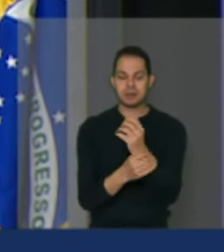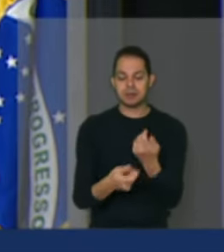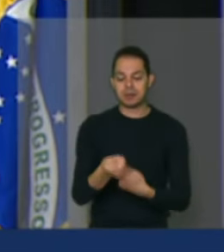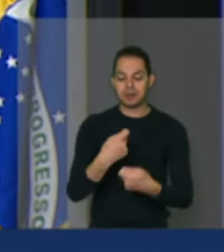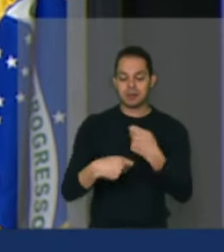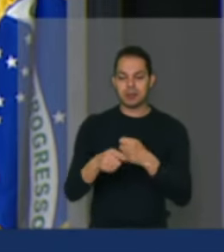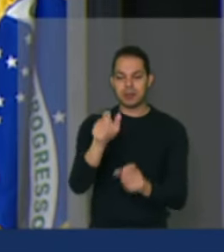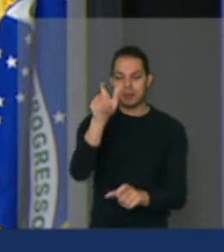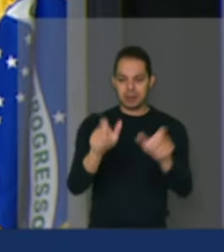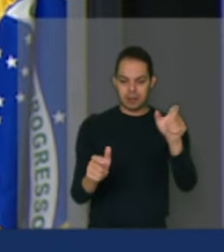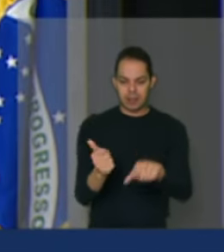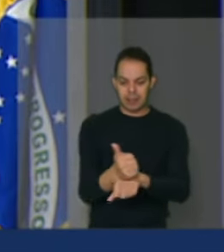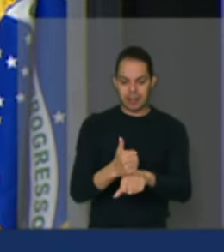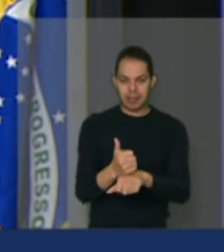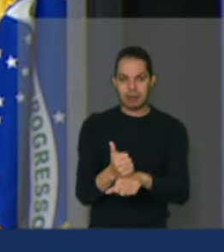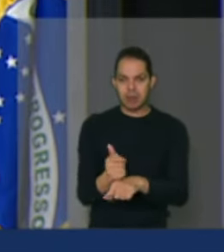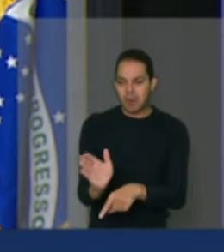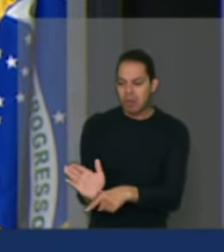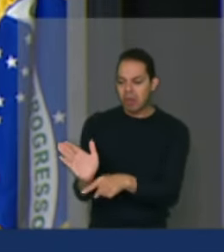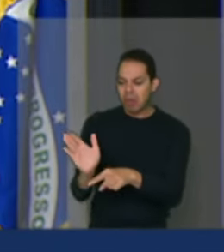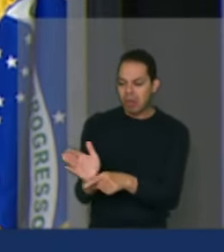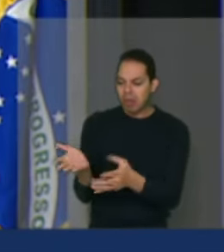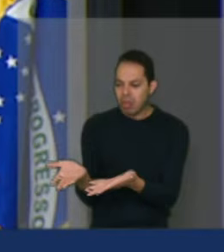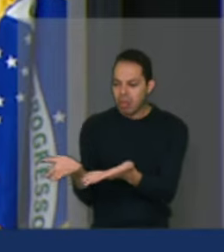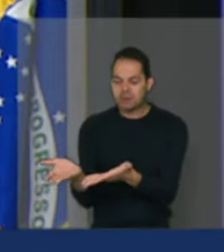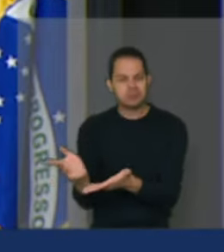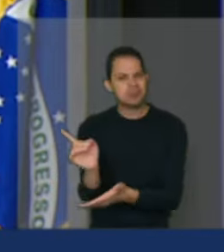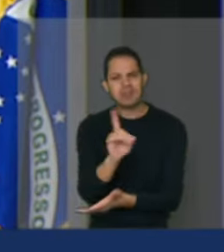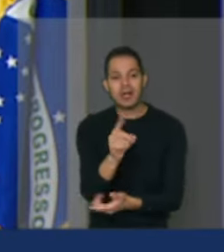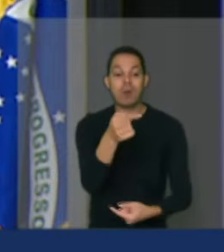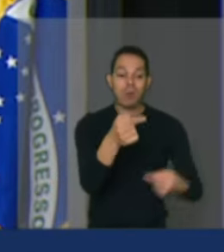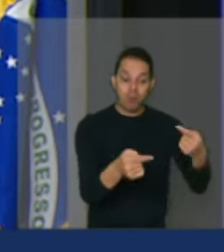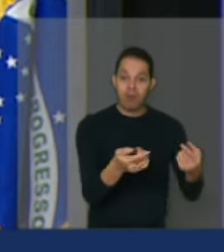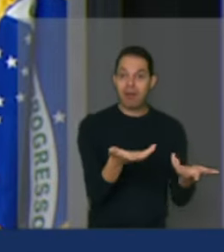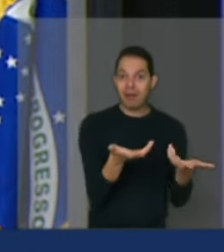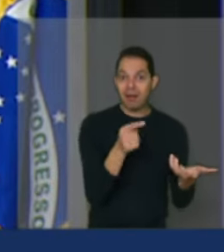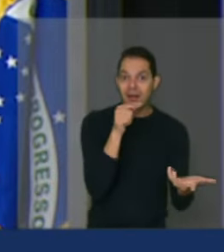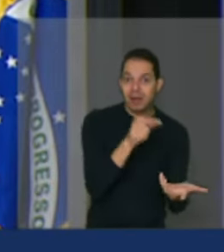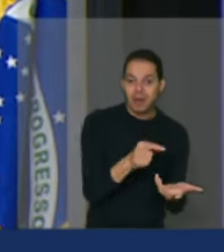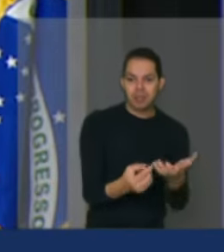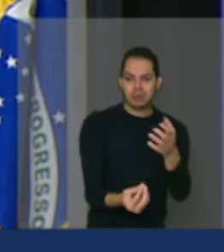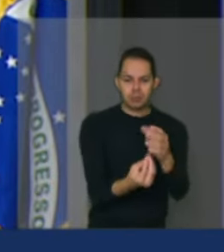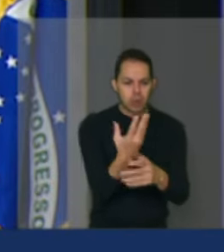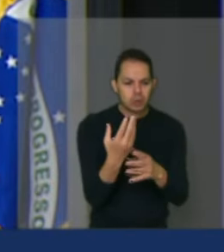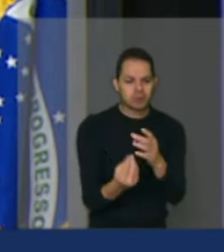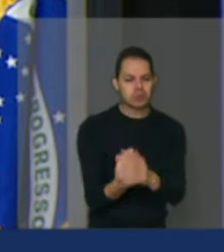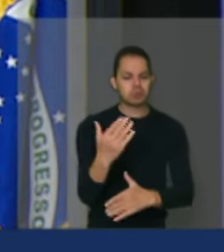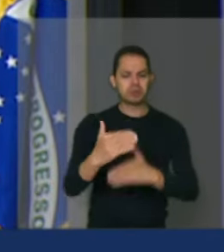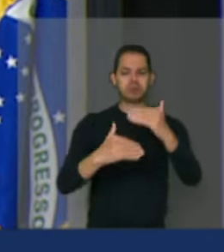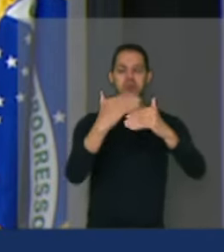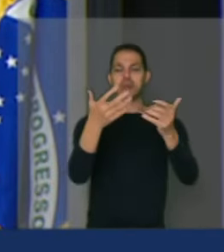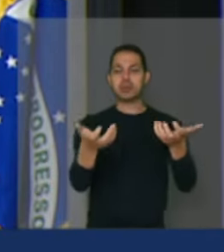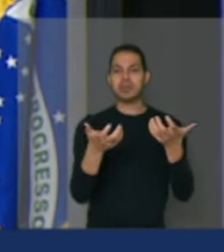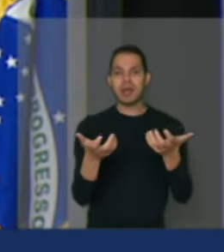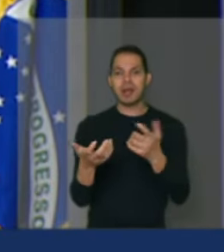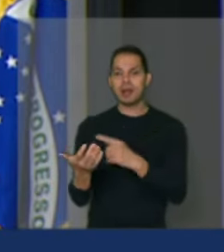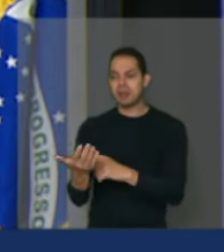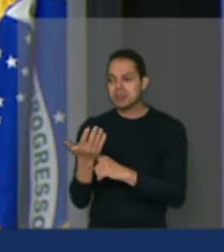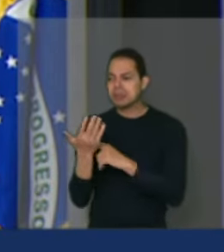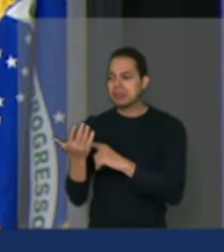quer favor, ele quer acesso às políticas públicas, produzir e se desenvolver. Quinto,